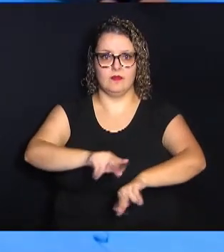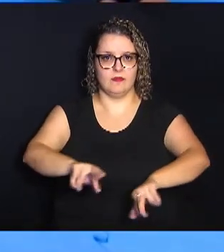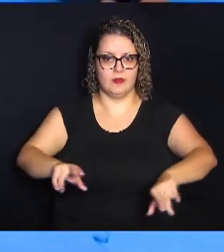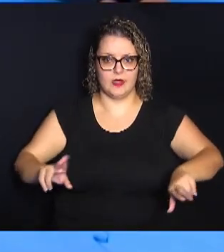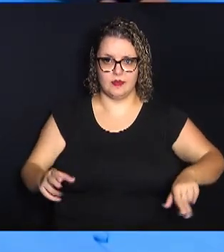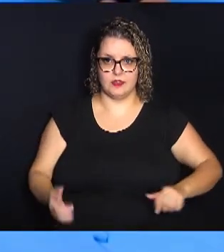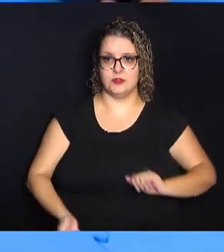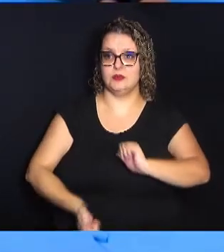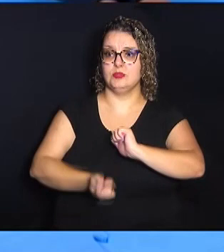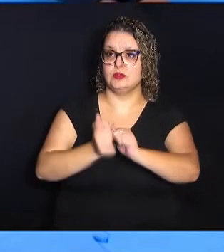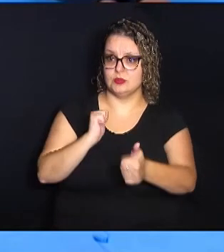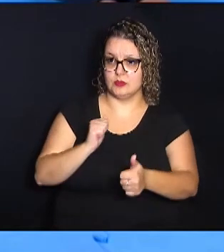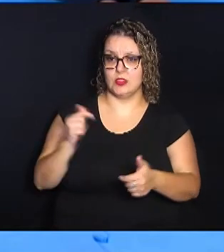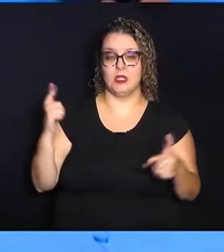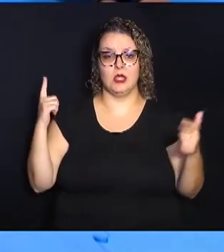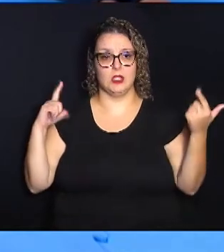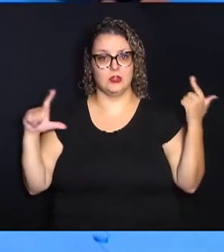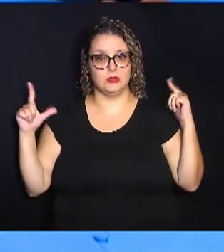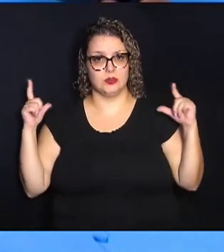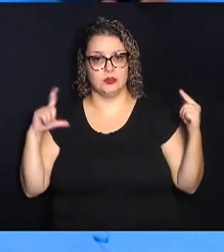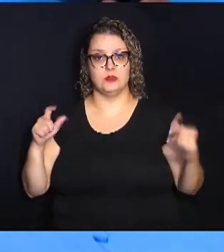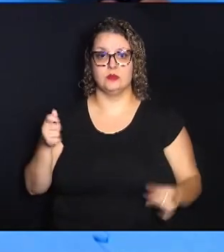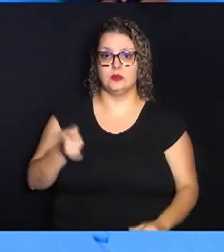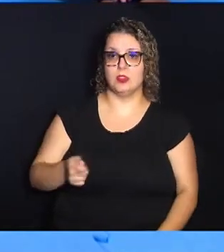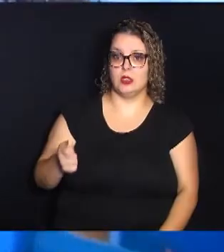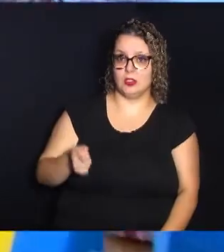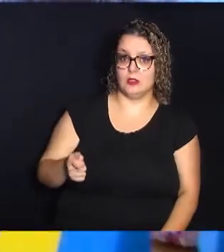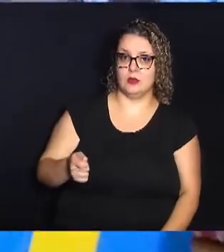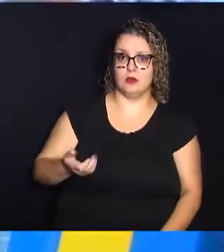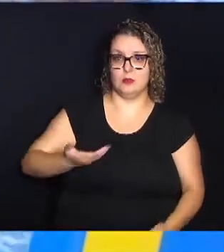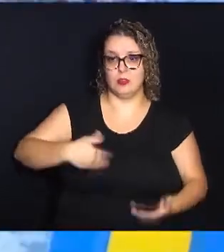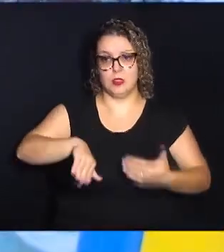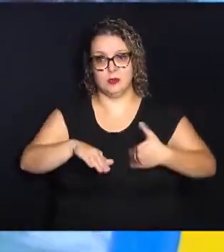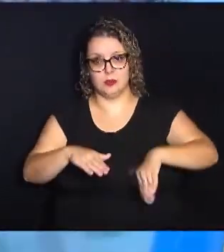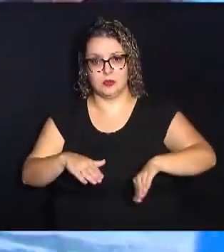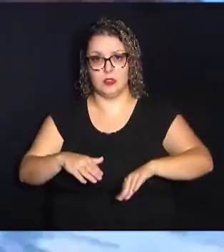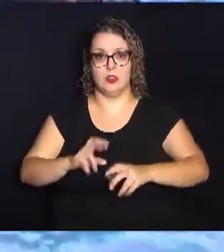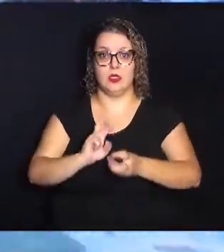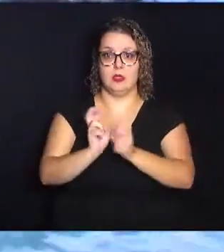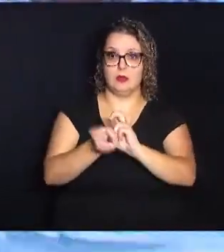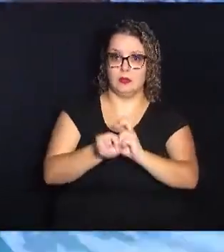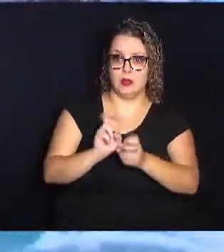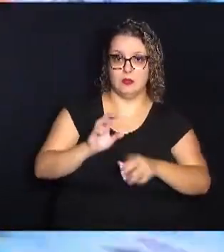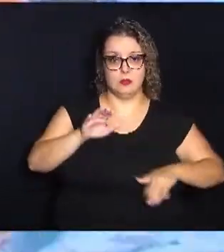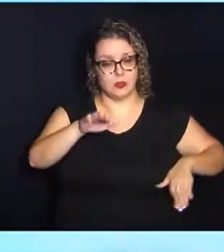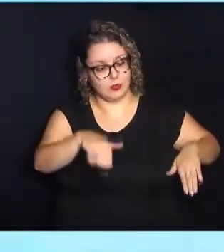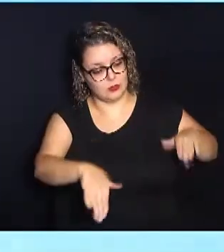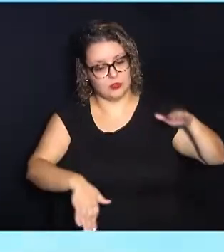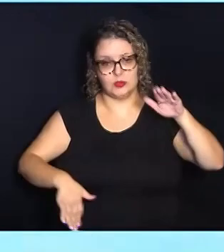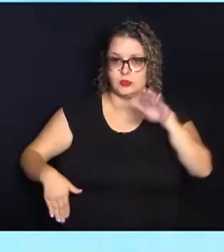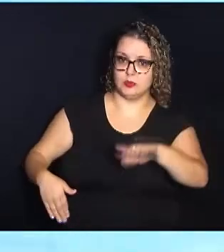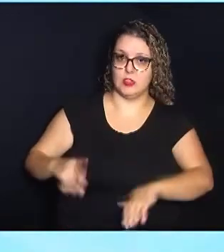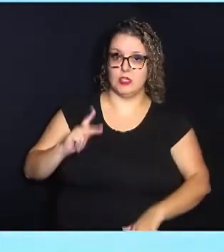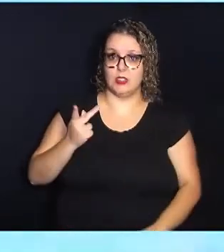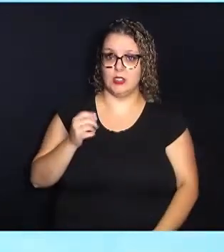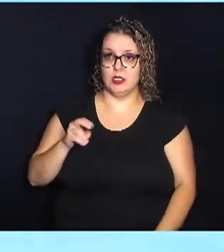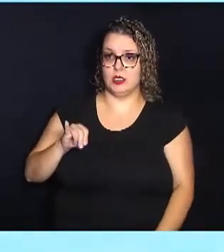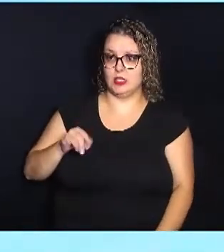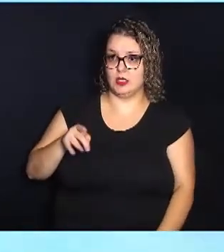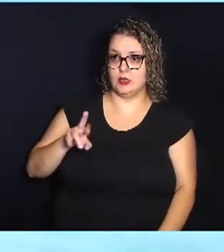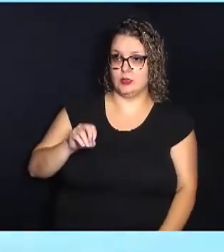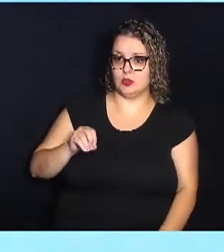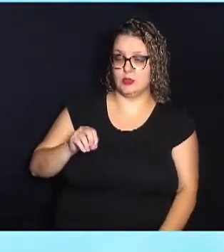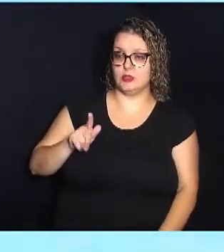esportivas e de lazer para os associados, como taekwondo, capoeira, natação, hidroginástica, pilates,